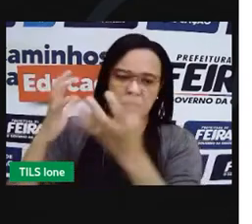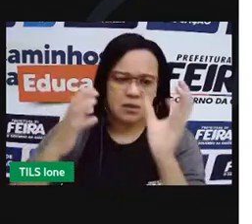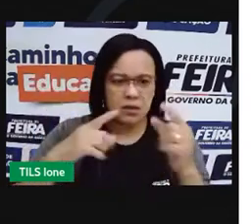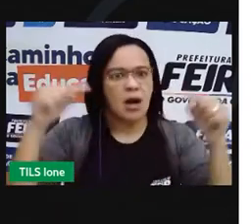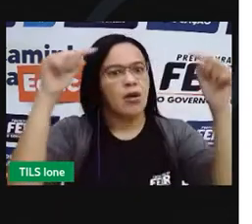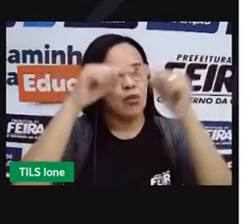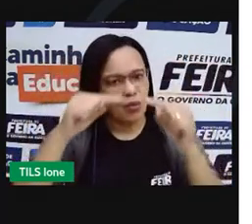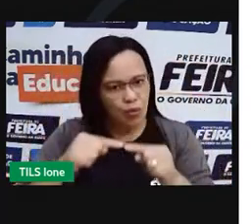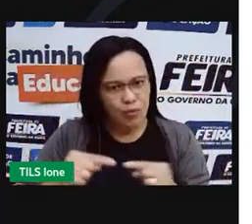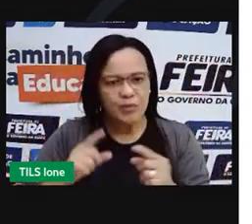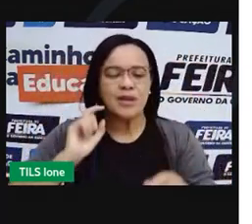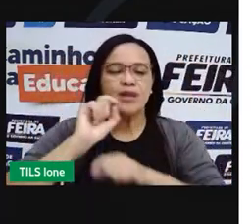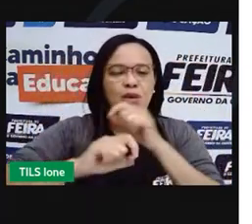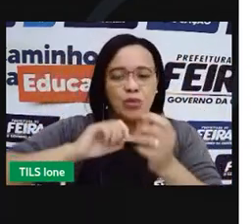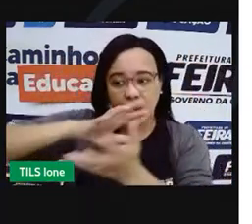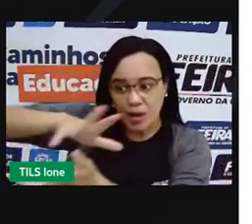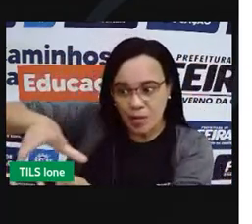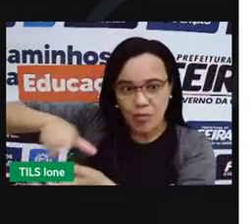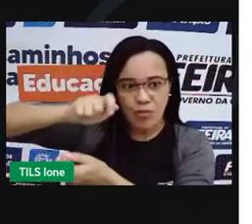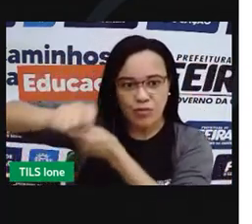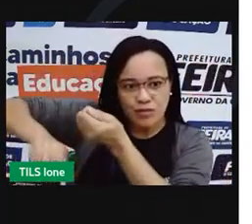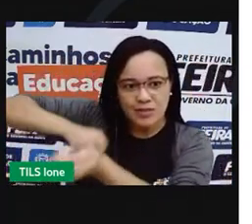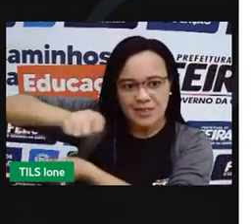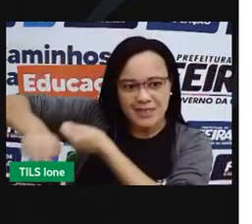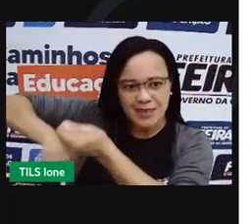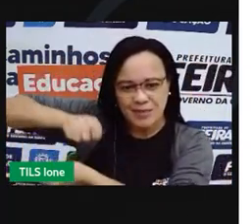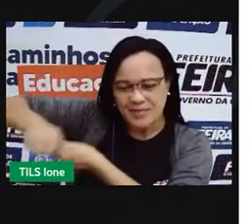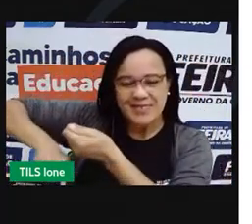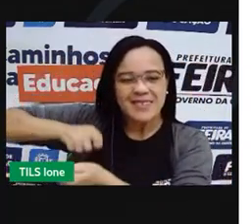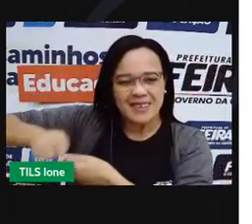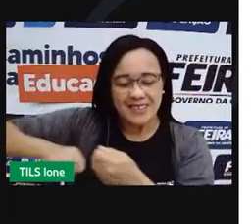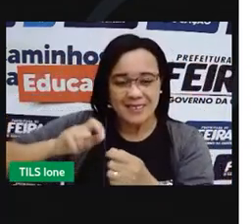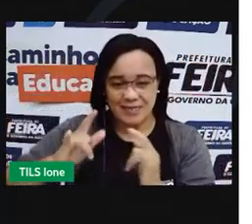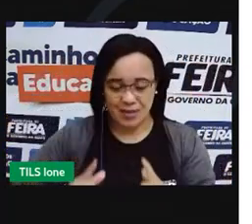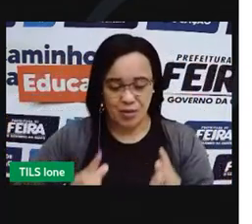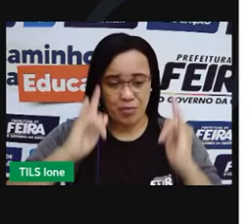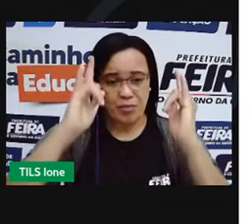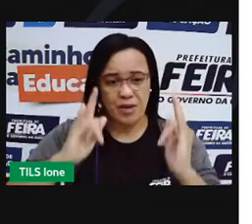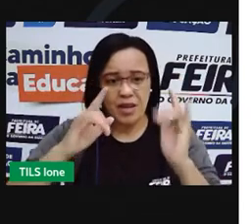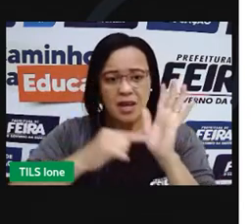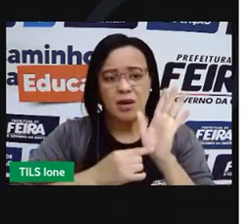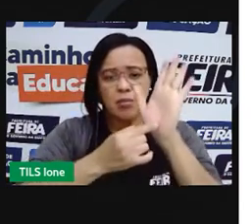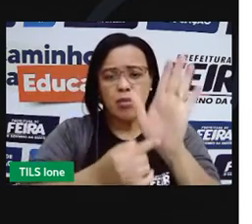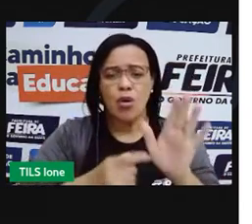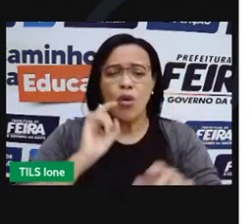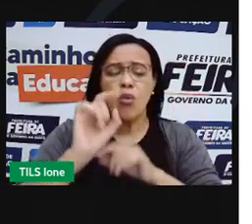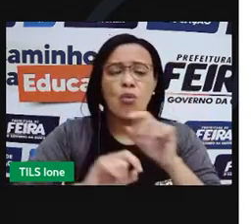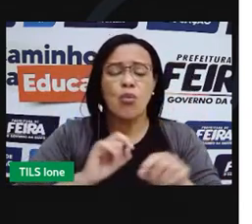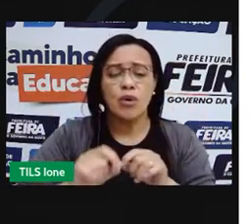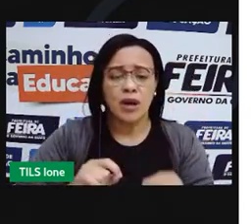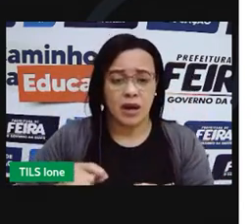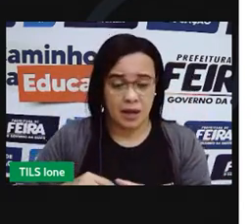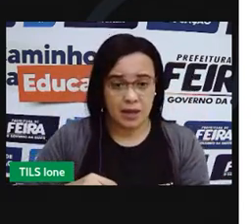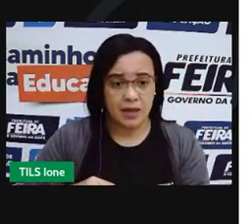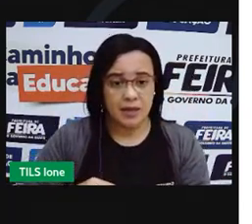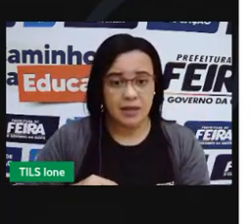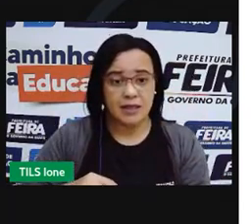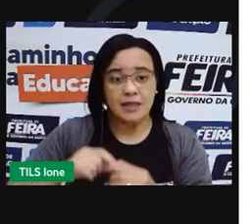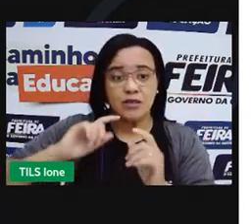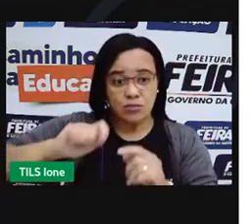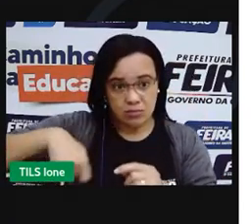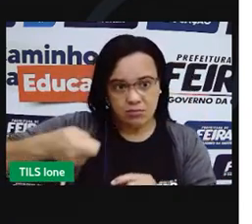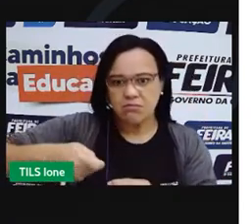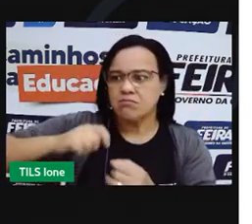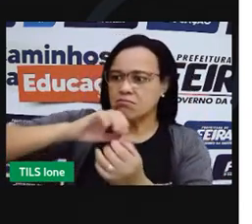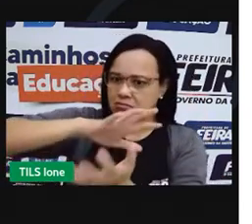Esse exemplo do prédio mostra que a sustentabilidade é uma ideia geral que pode ser aplicada nas mais diversas atividades que a